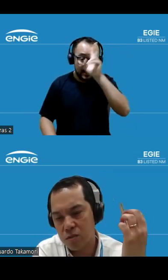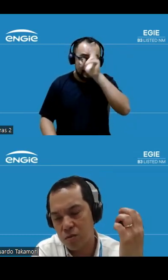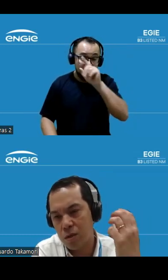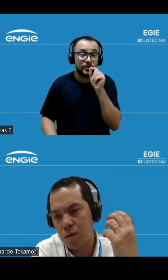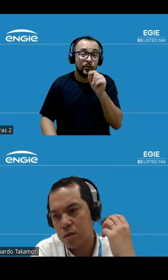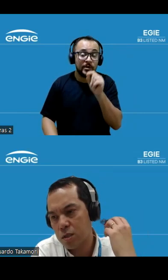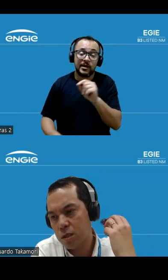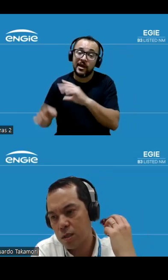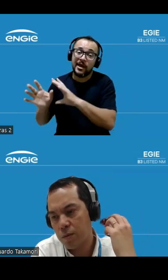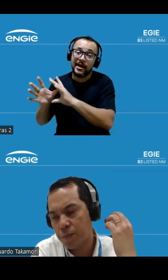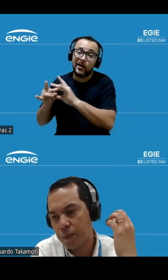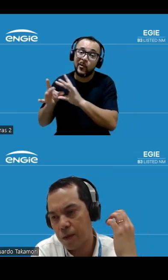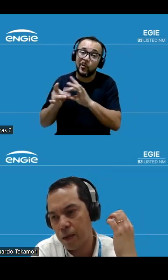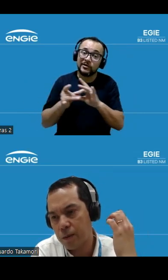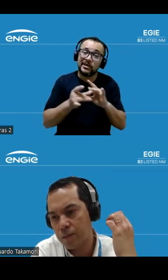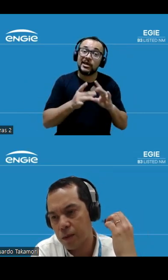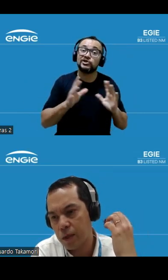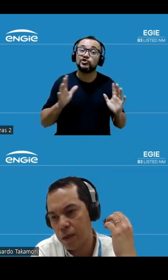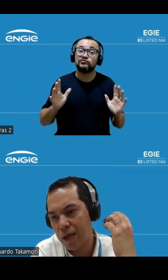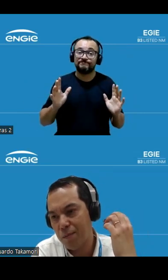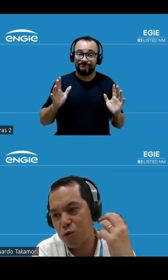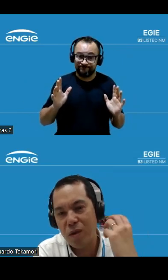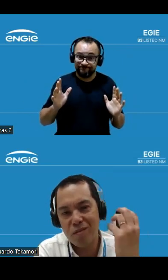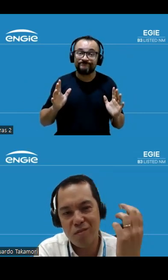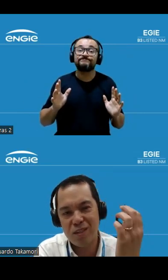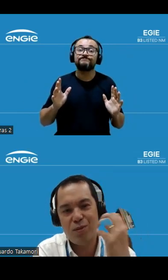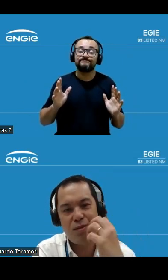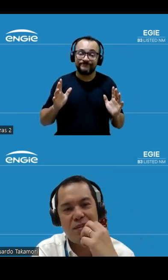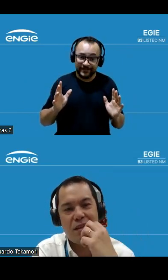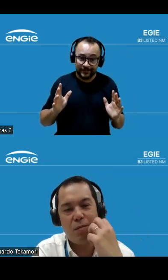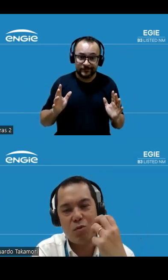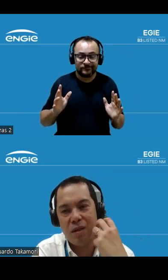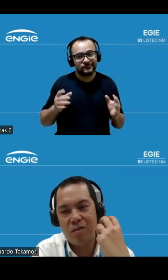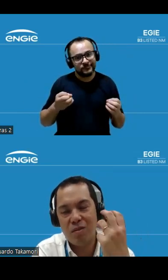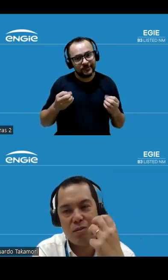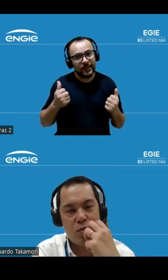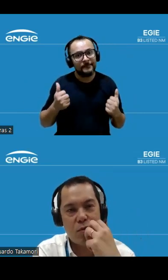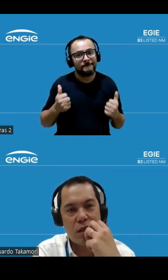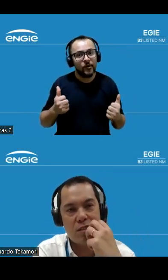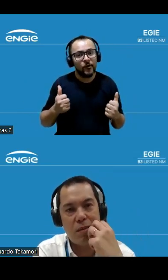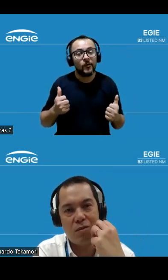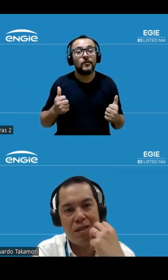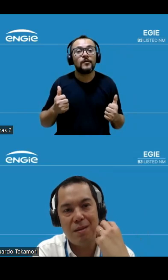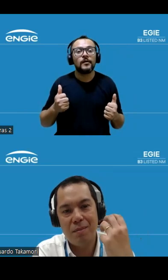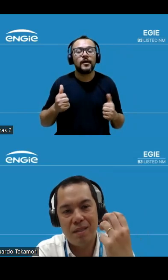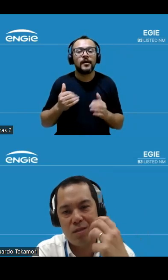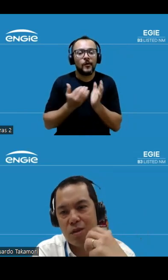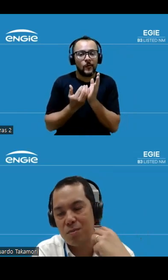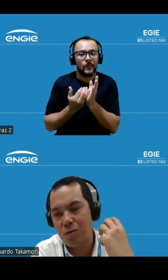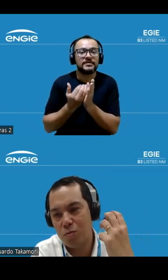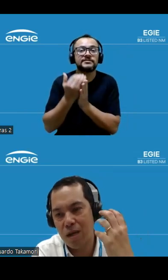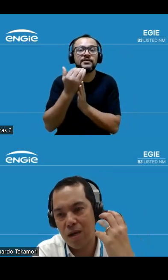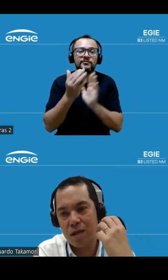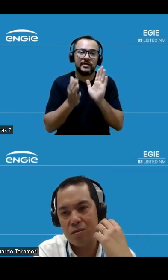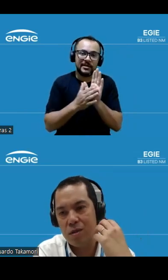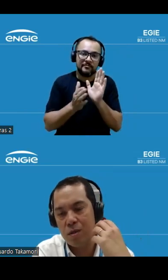contexto de que é muito bem-vindo é muito bem-vindo o crescimento da demanda o